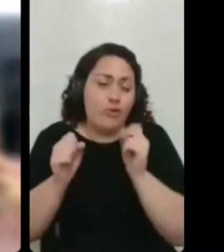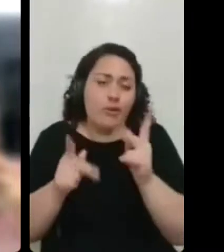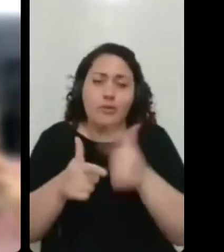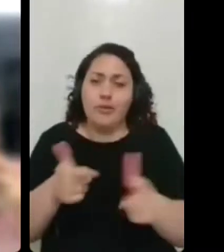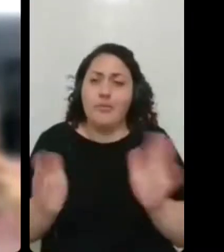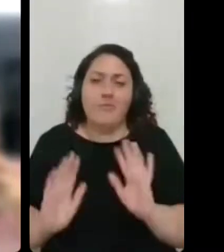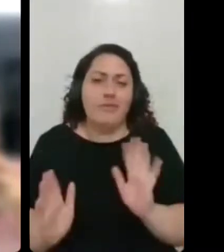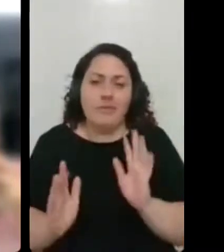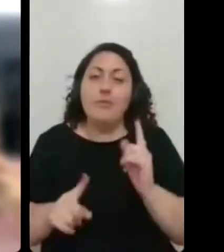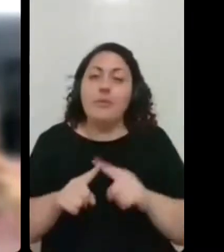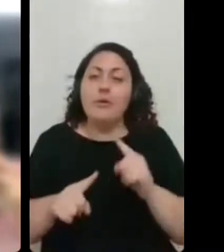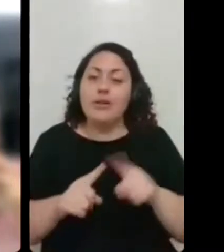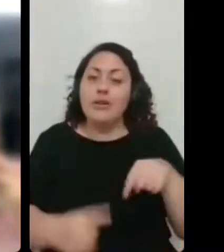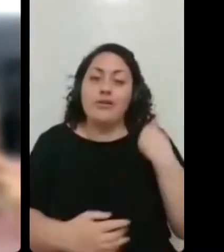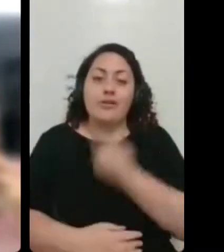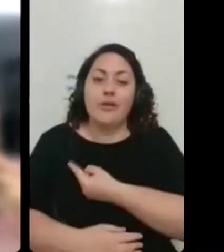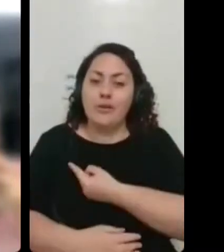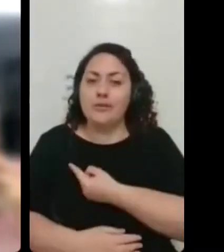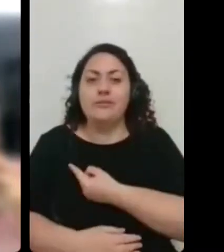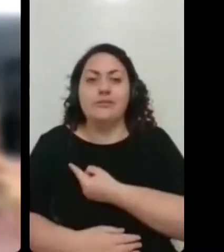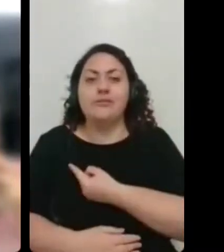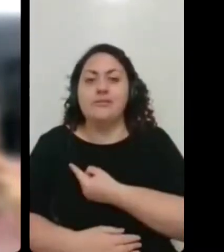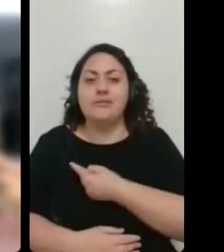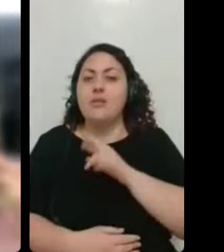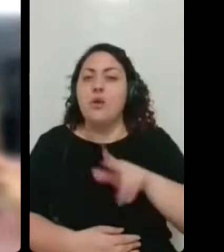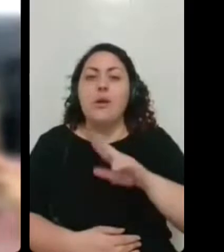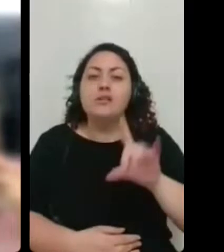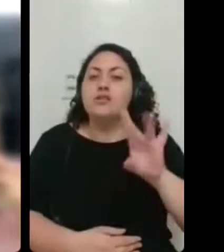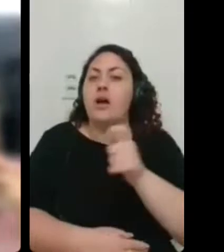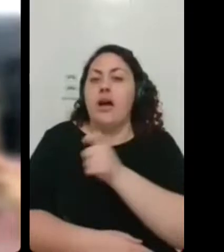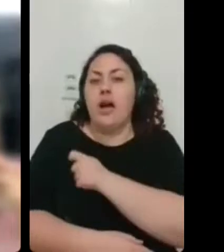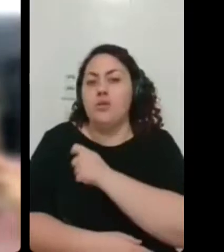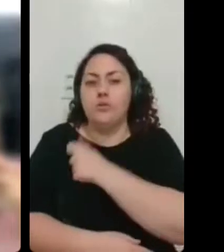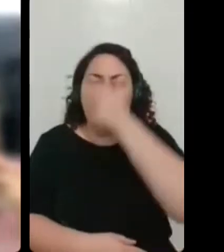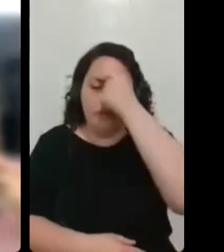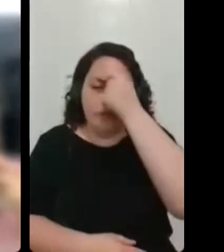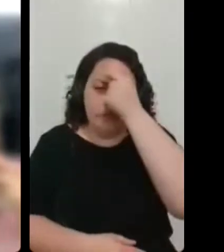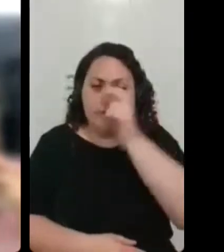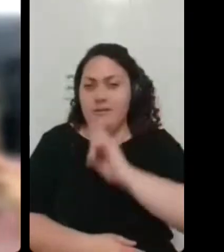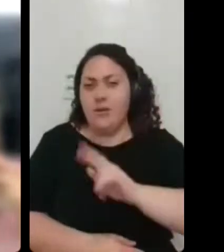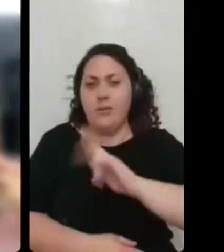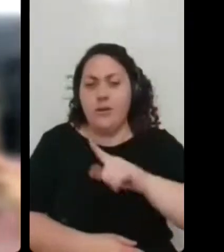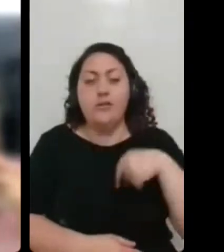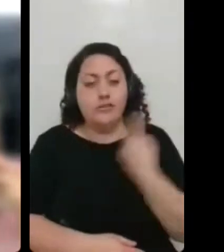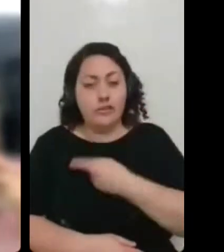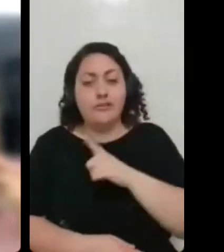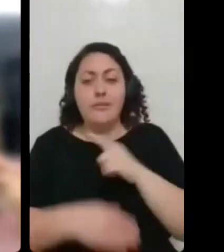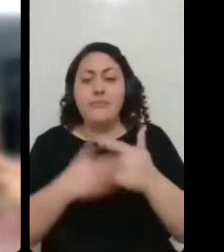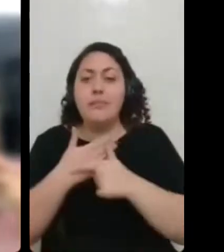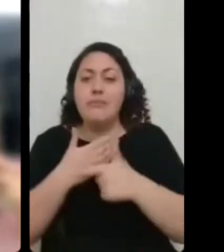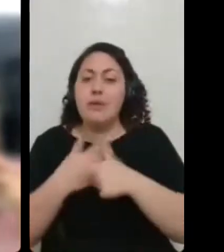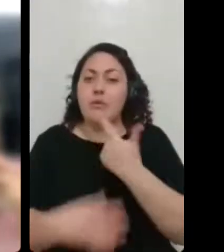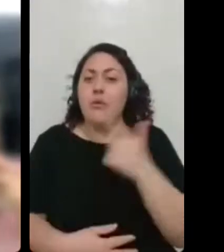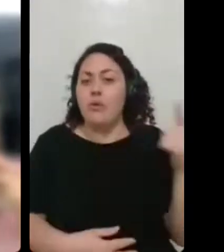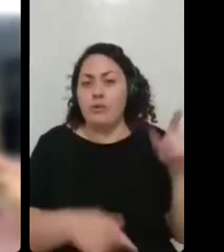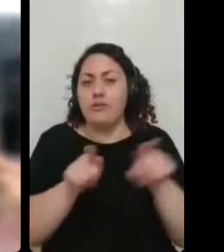é mais do que só o estudante da graduação, sabe? A gente tem outros papéis que a gente desempenha, a gente tem o papel de